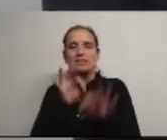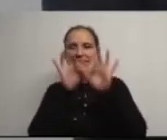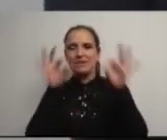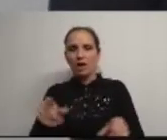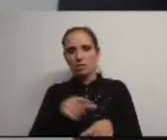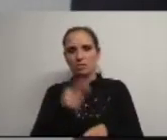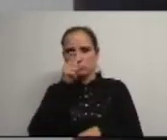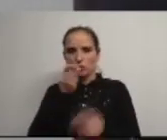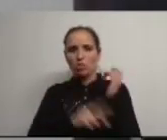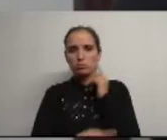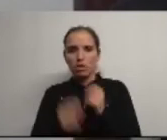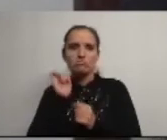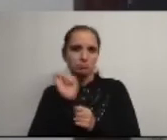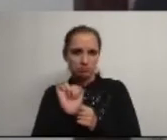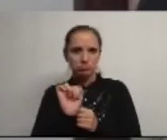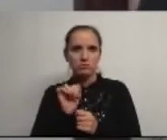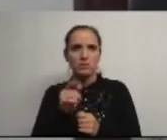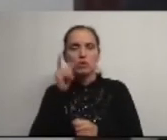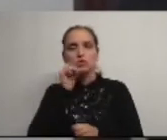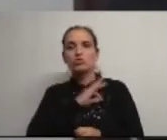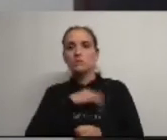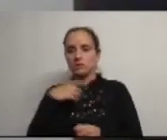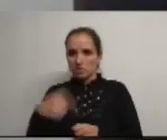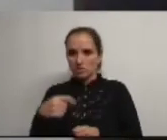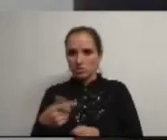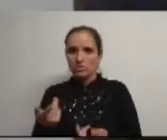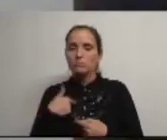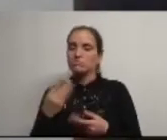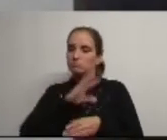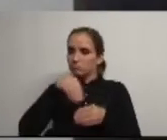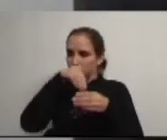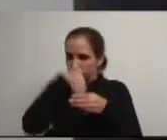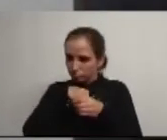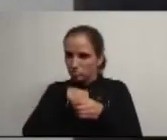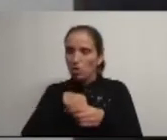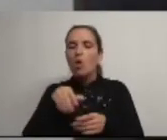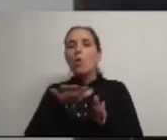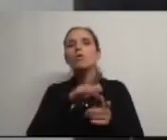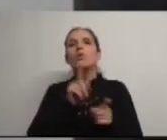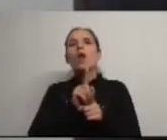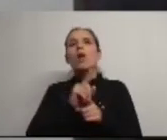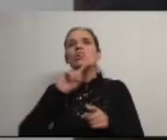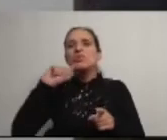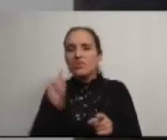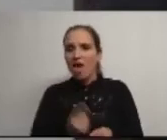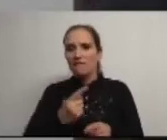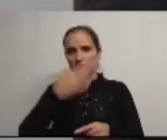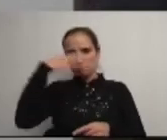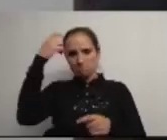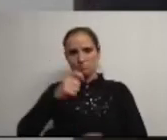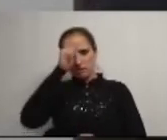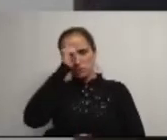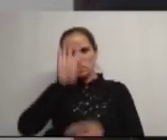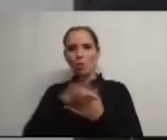municipal senhor senhor presidente fazemos parte de um órgão que devemos dignificar quer pela nossa postura quer pela